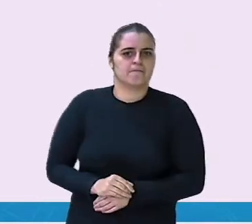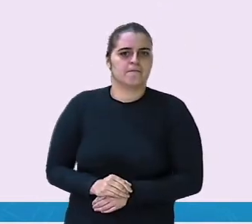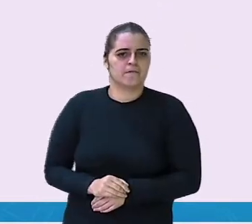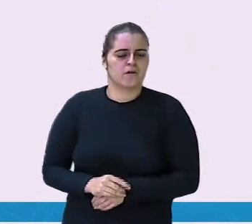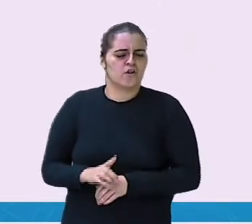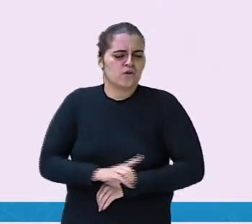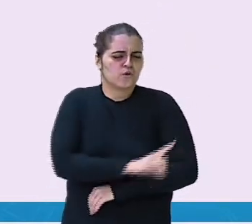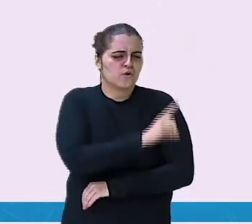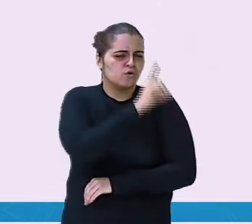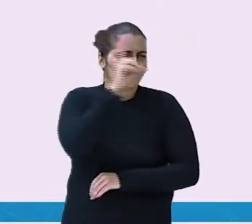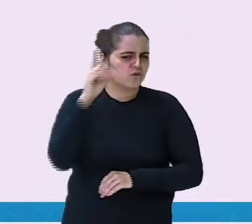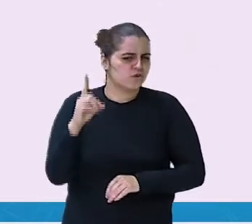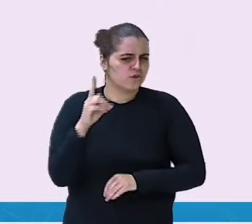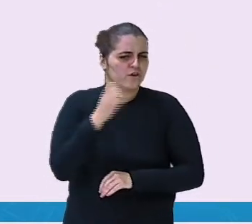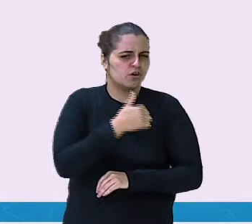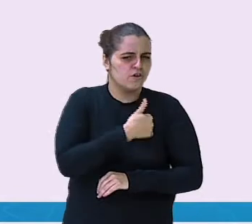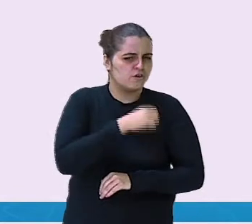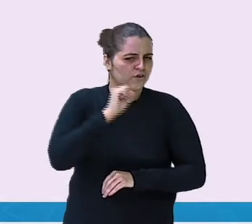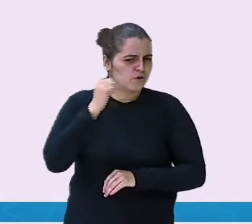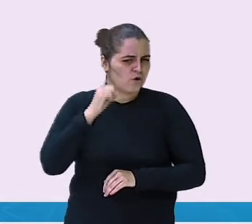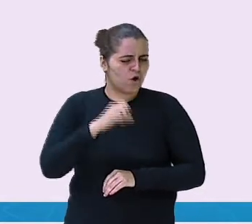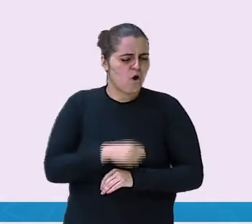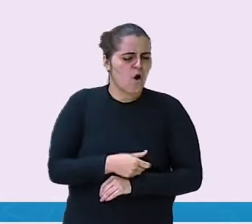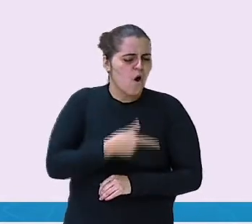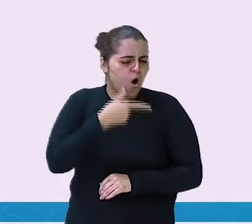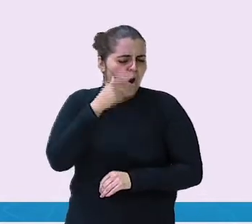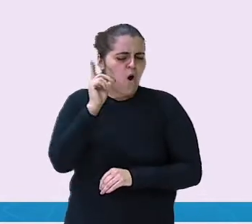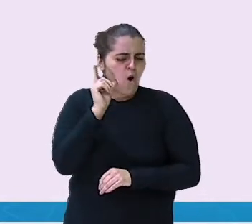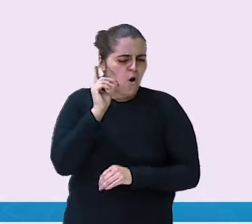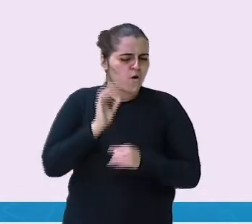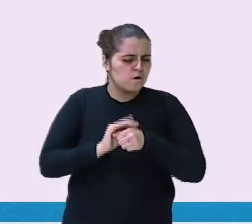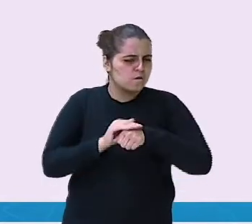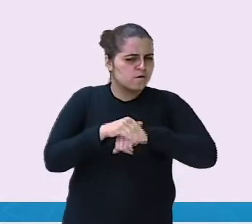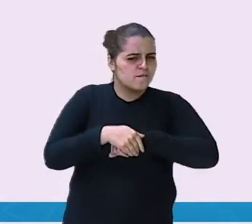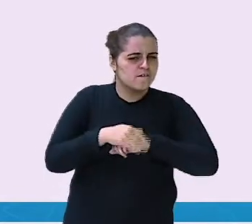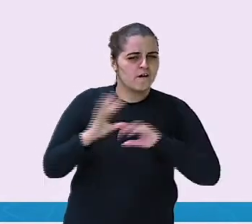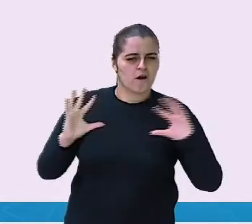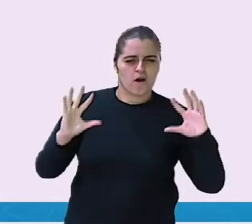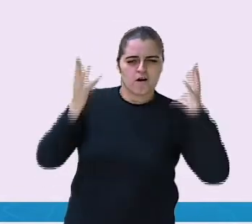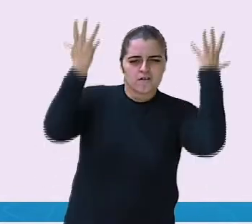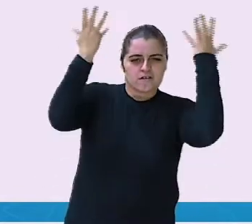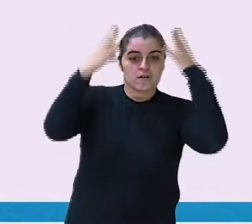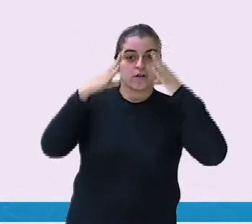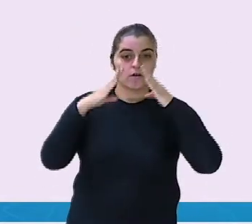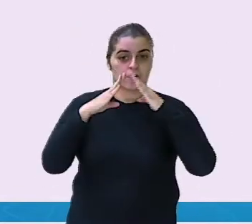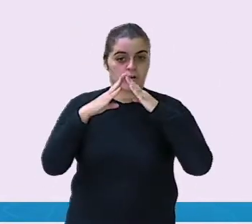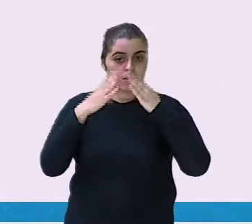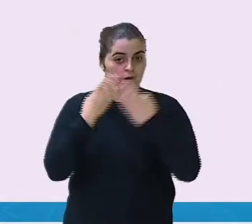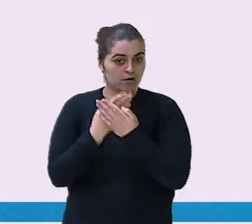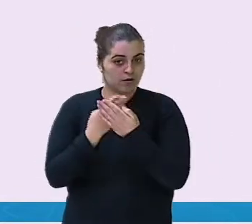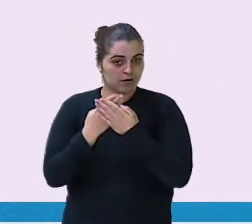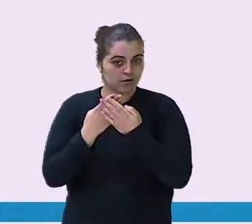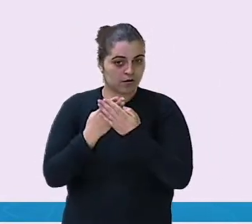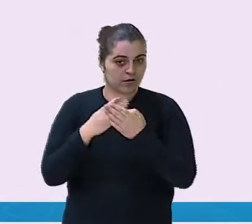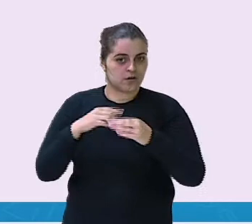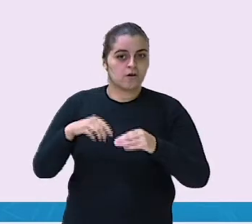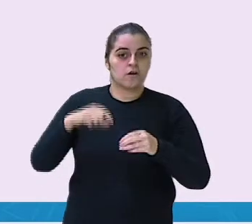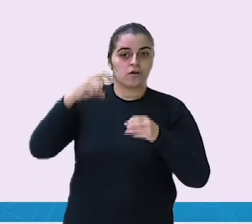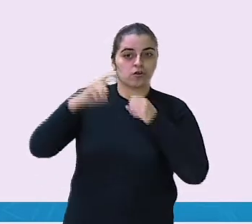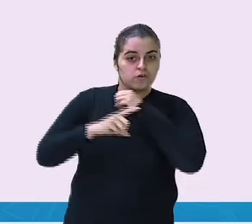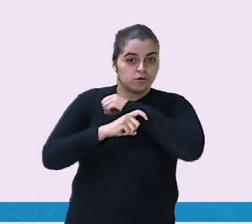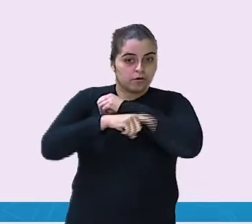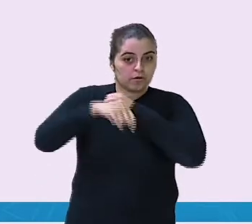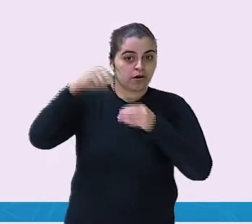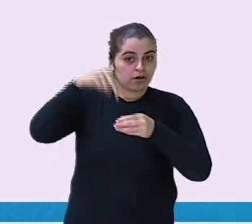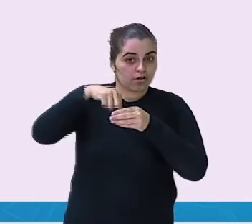Dia 18 de maio. Ontem à noite. Teve uma festa na escola. Cabeça para dentro. Cabeça